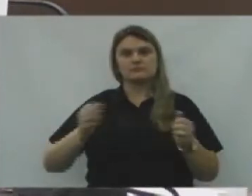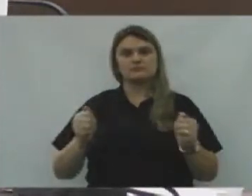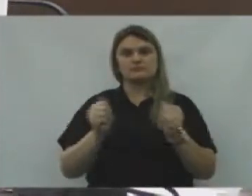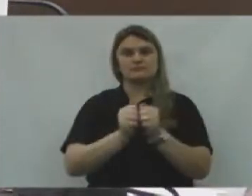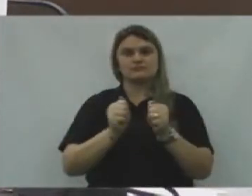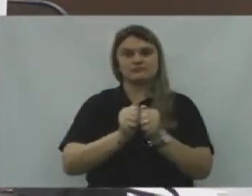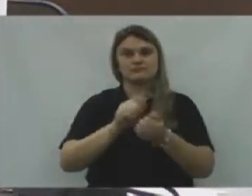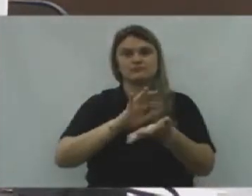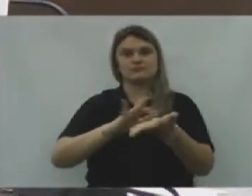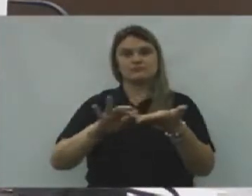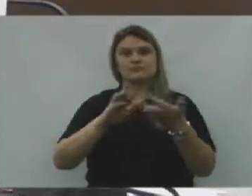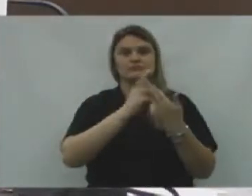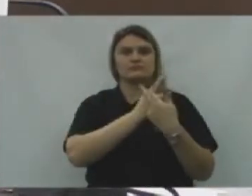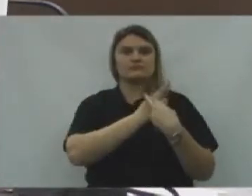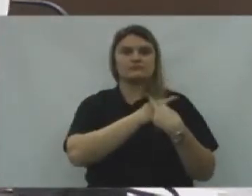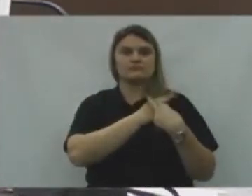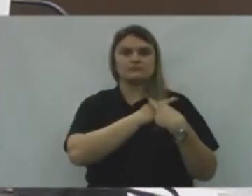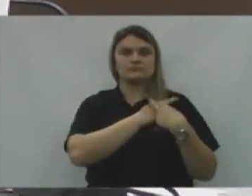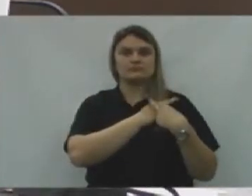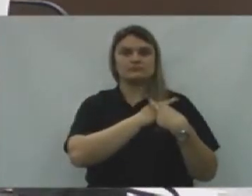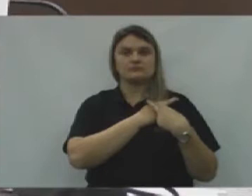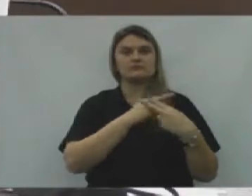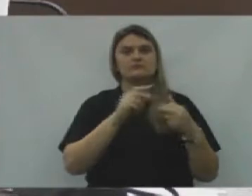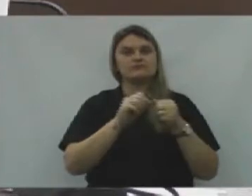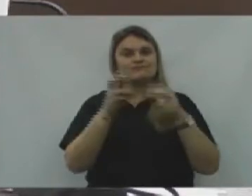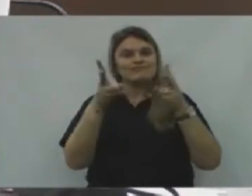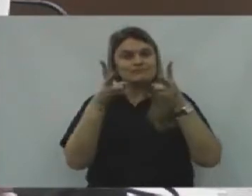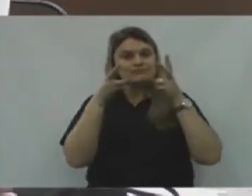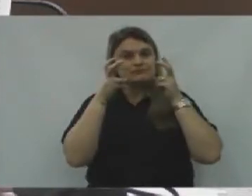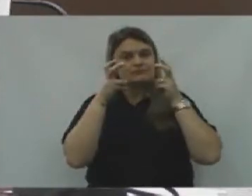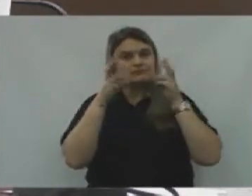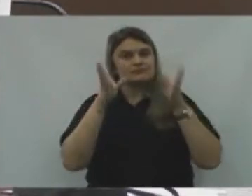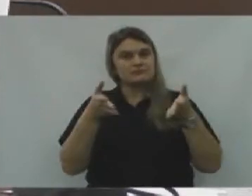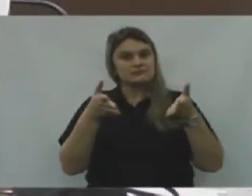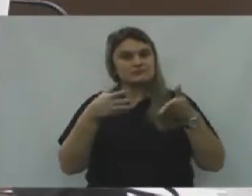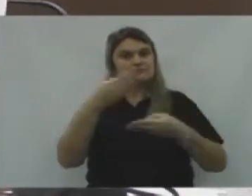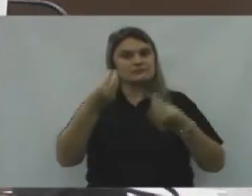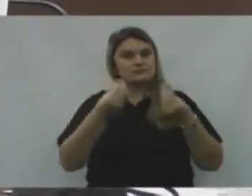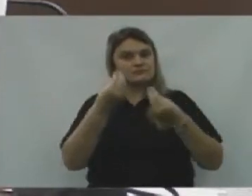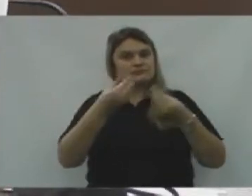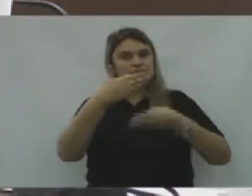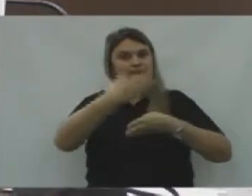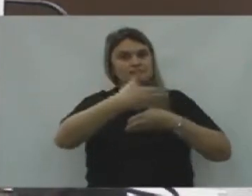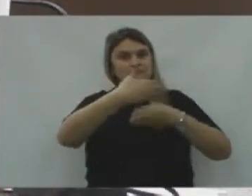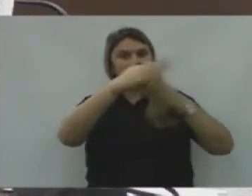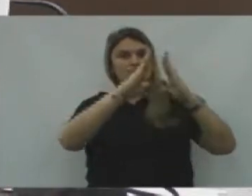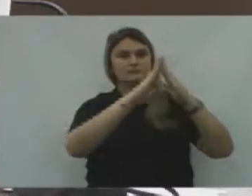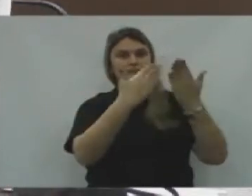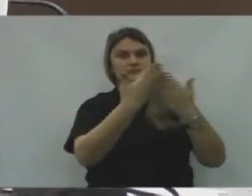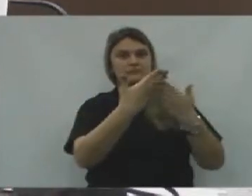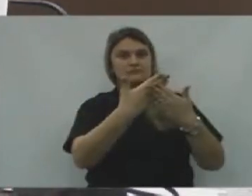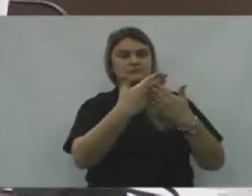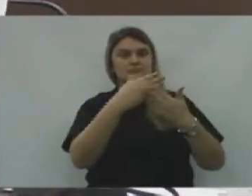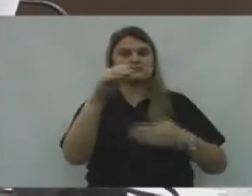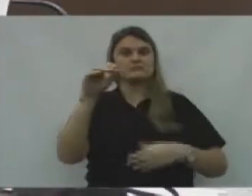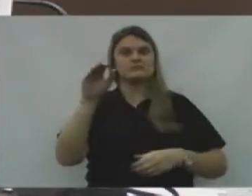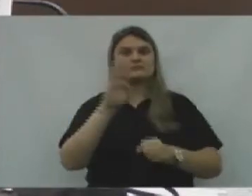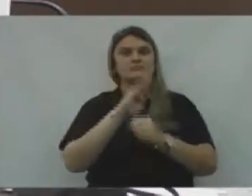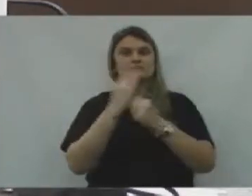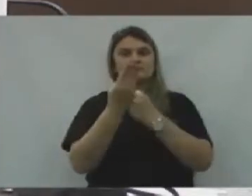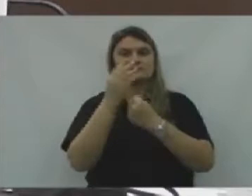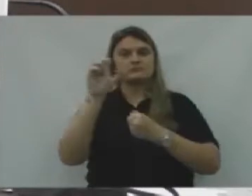que, juntamente com as secretarias responsáveis, Analise a situação atual da construção, Da escola do bairro São Sebastião,